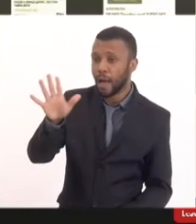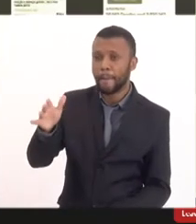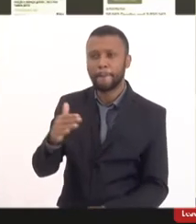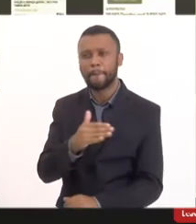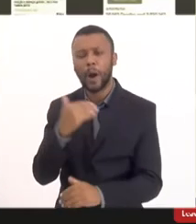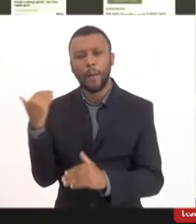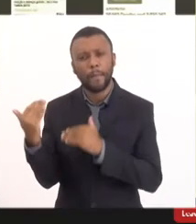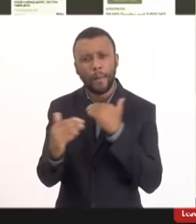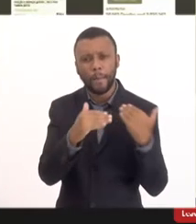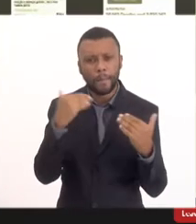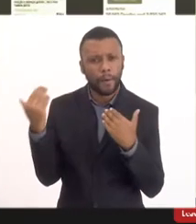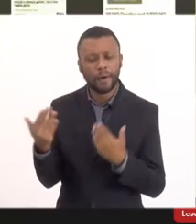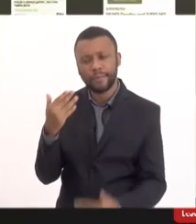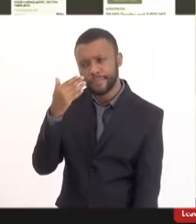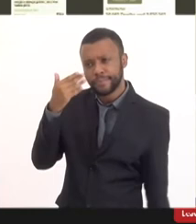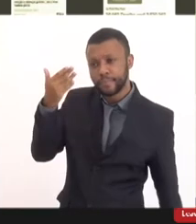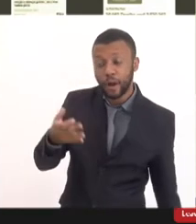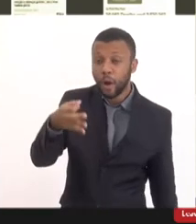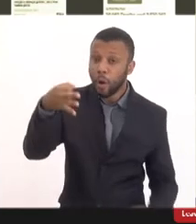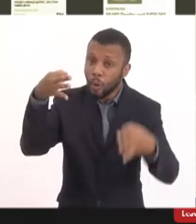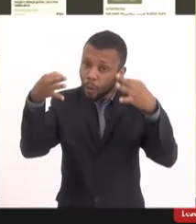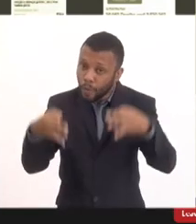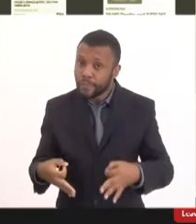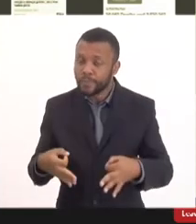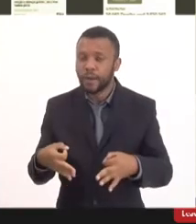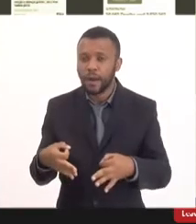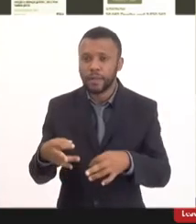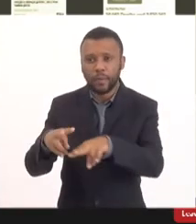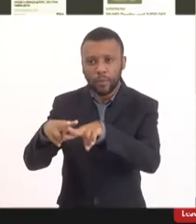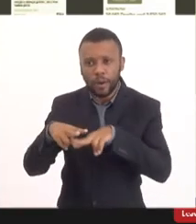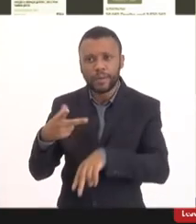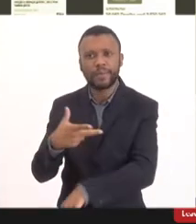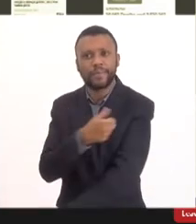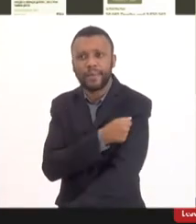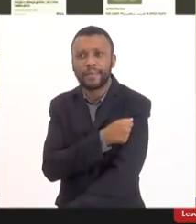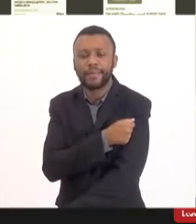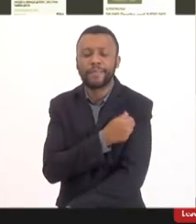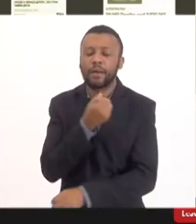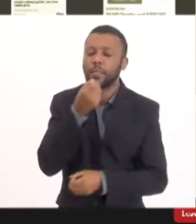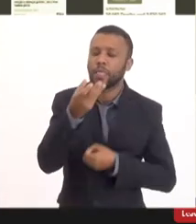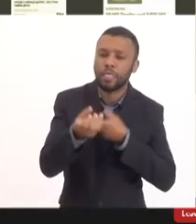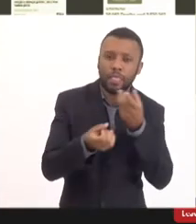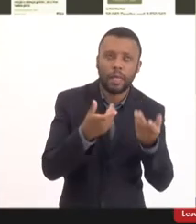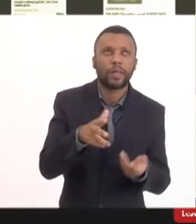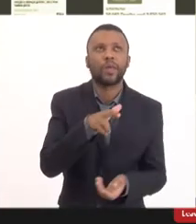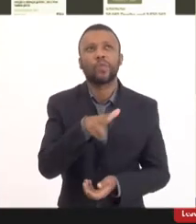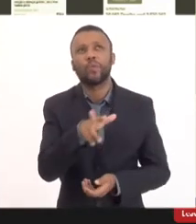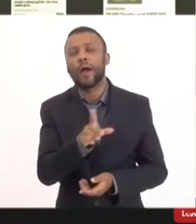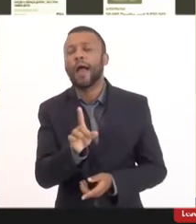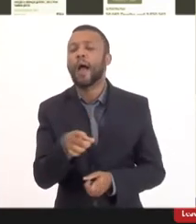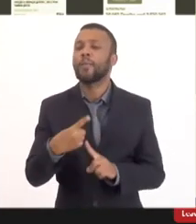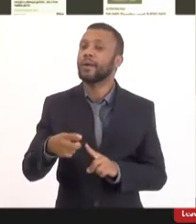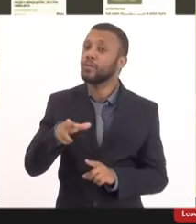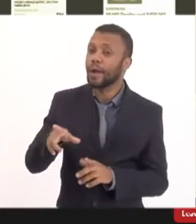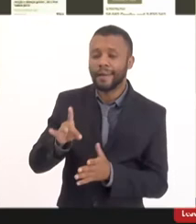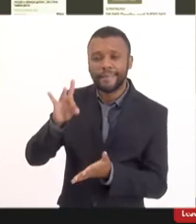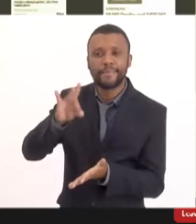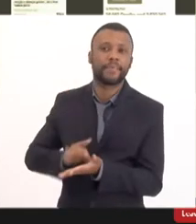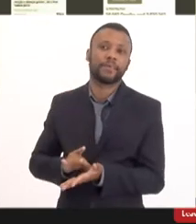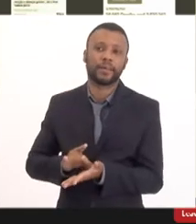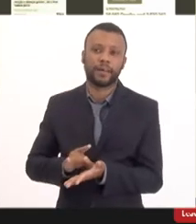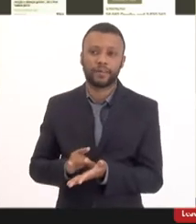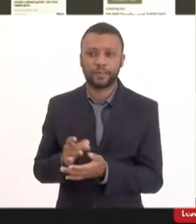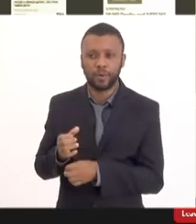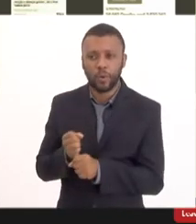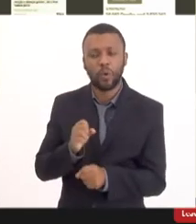.983 mortes confirmadas que foram da vacina fica dizendo por aí que não é porque isso não é uma verdade 80% dos